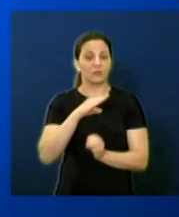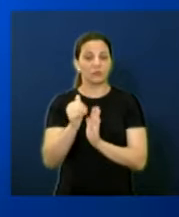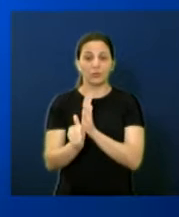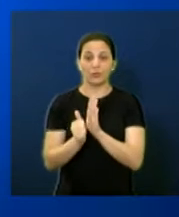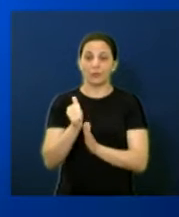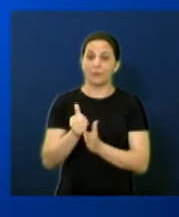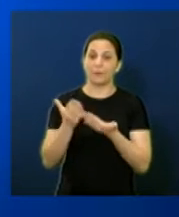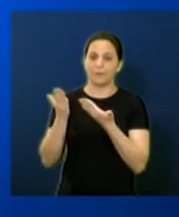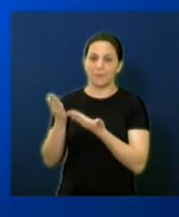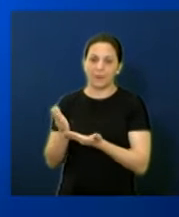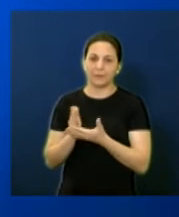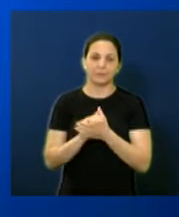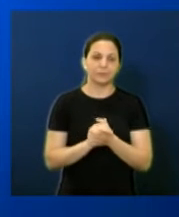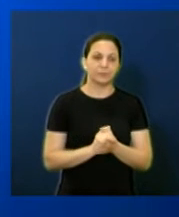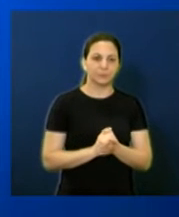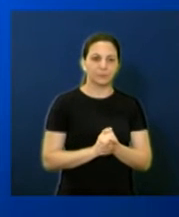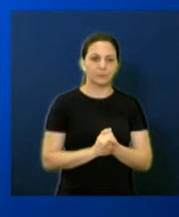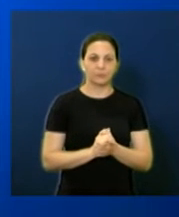Araraquara.